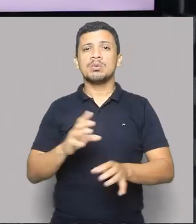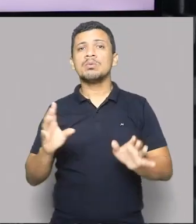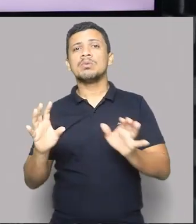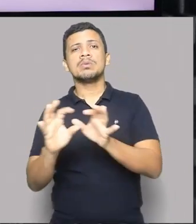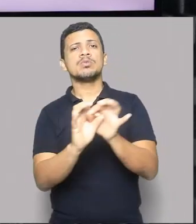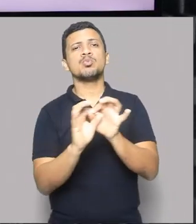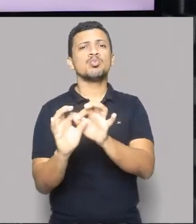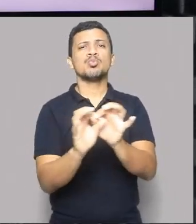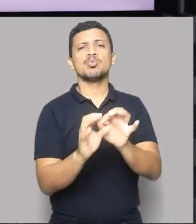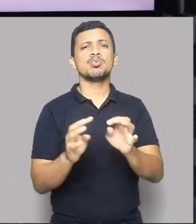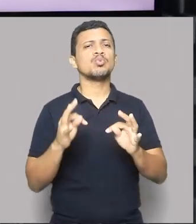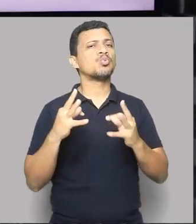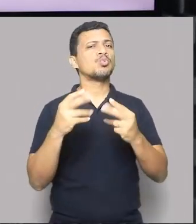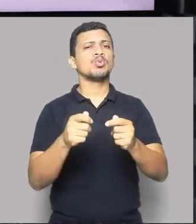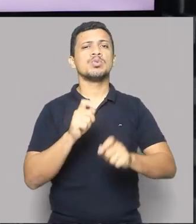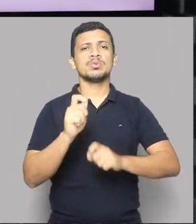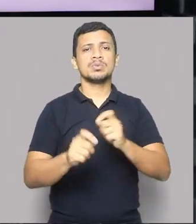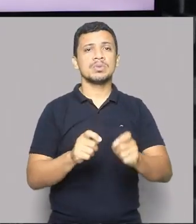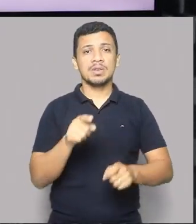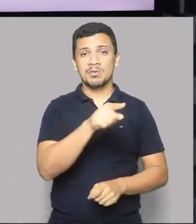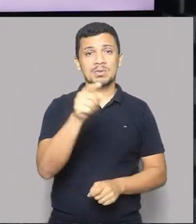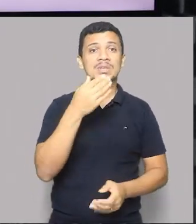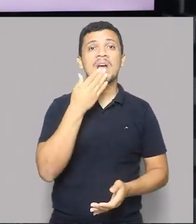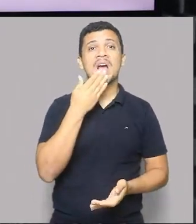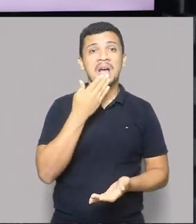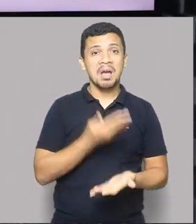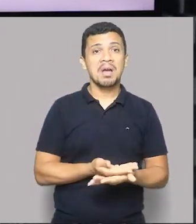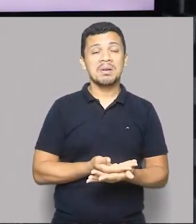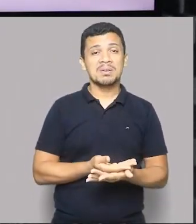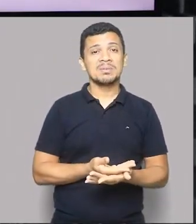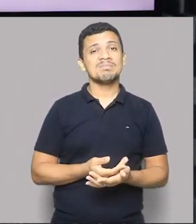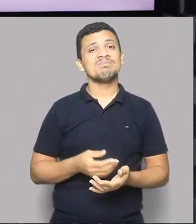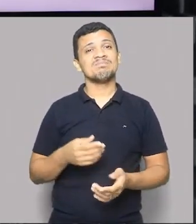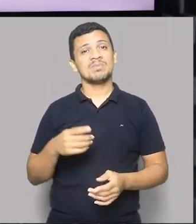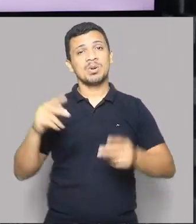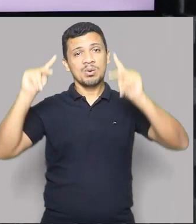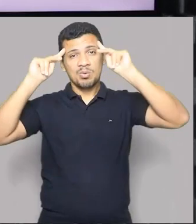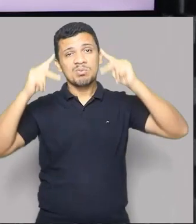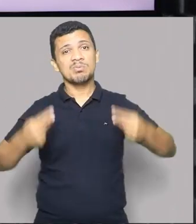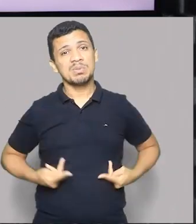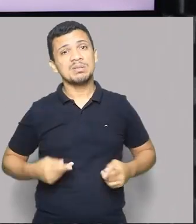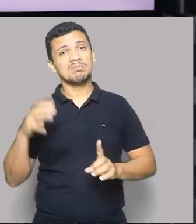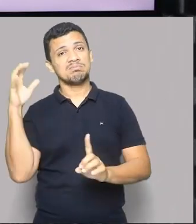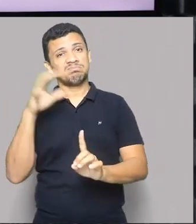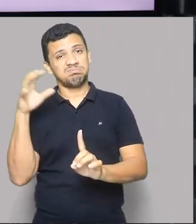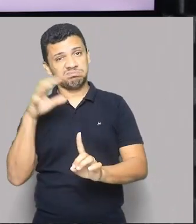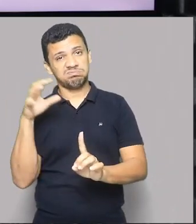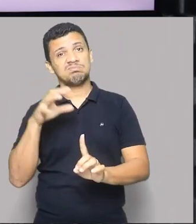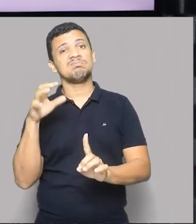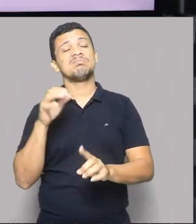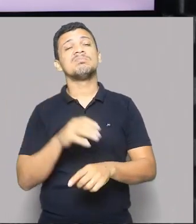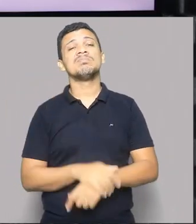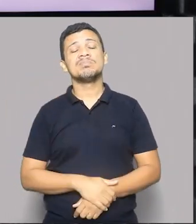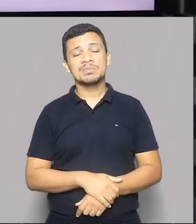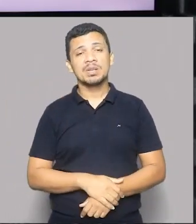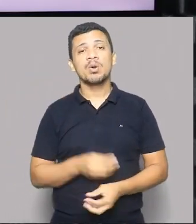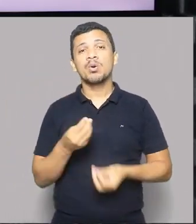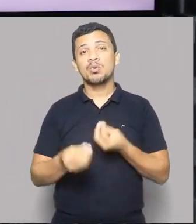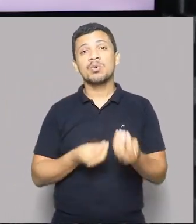infelizmente, pasme, senhores, são afetados pela ação antropogênica, no exercício